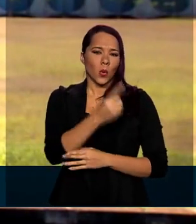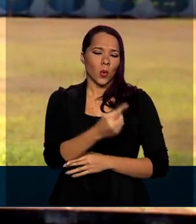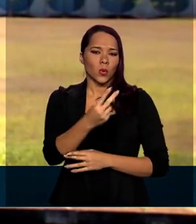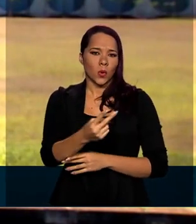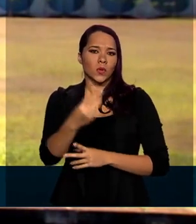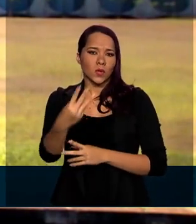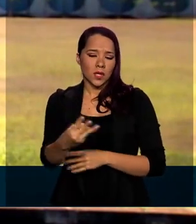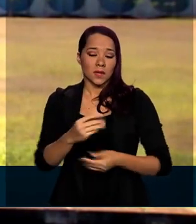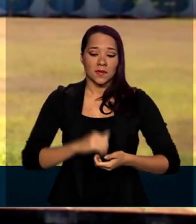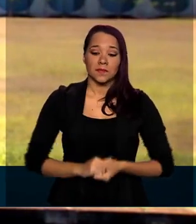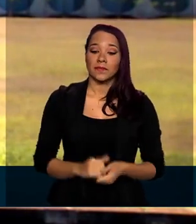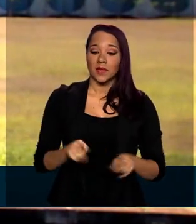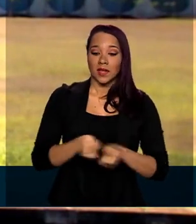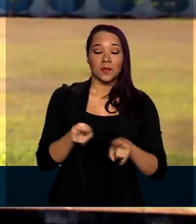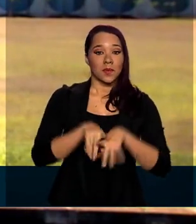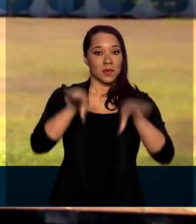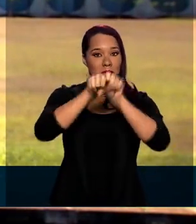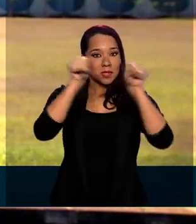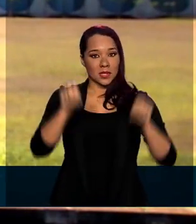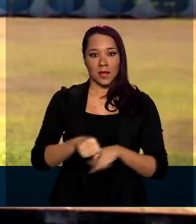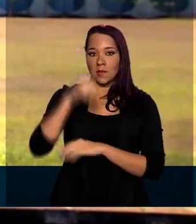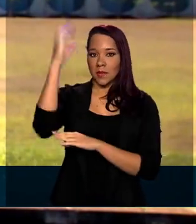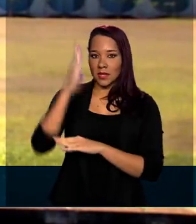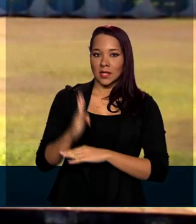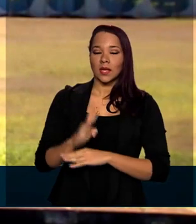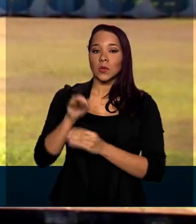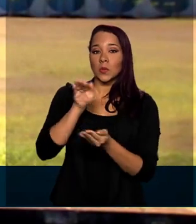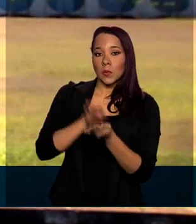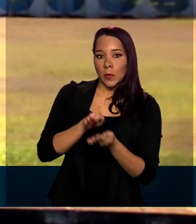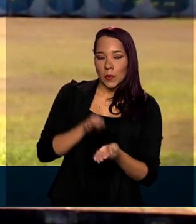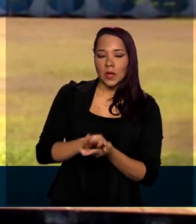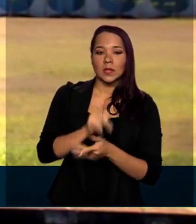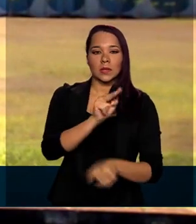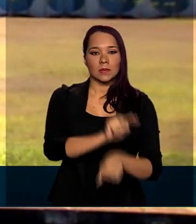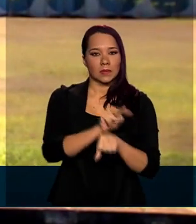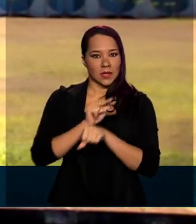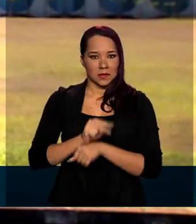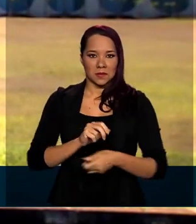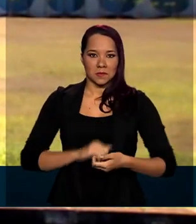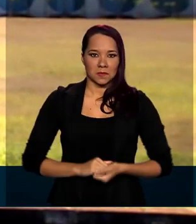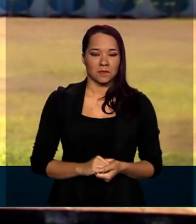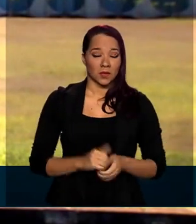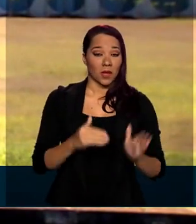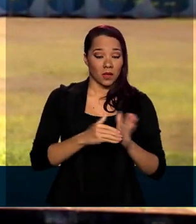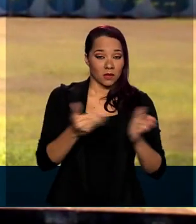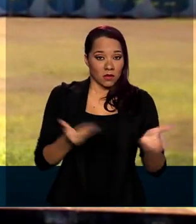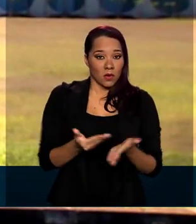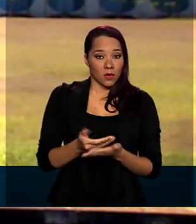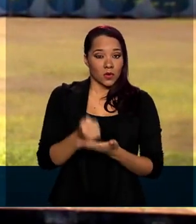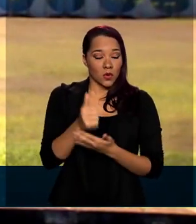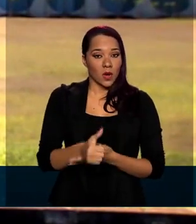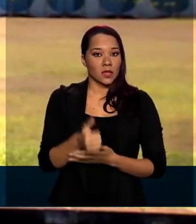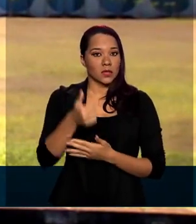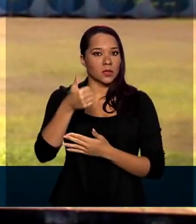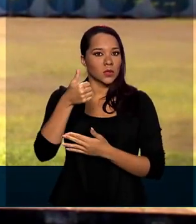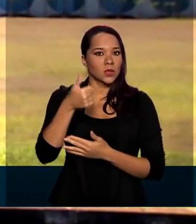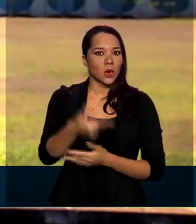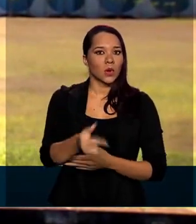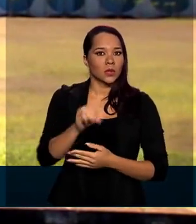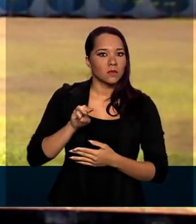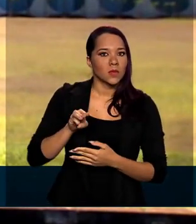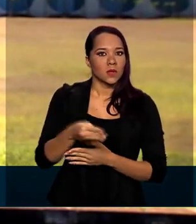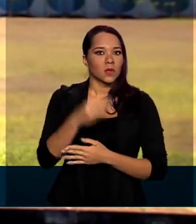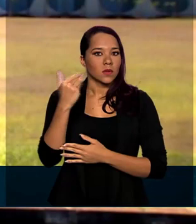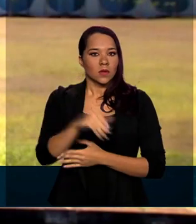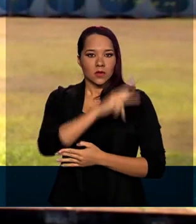3. E também pelo sistema brasileiro de poupança e empréstimos. Até hoje, quase 2,5 milhões